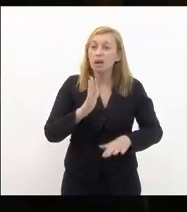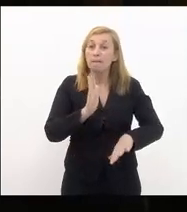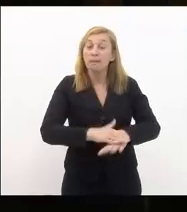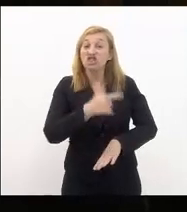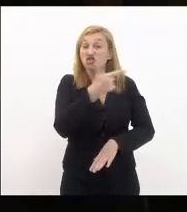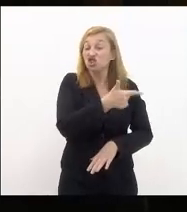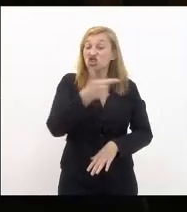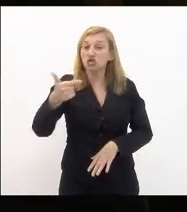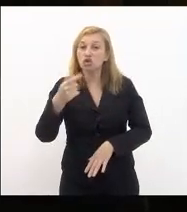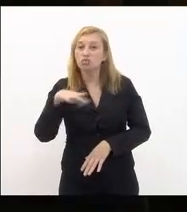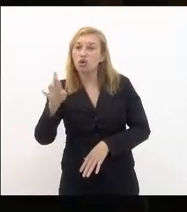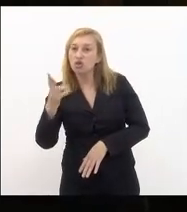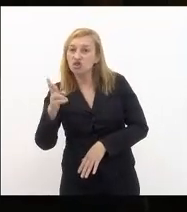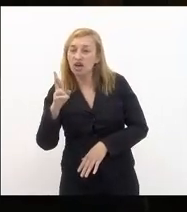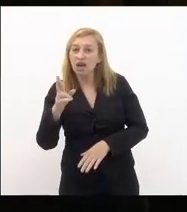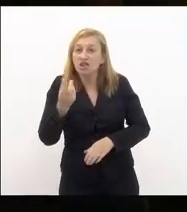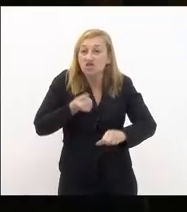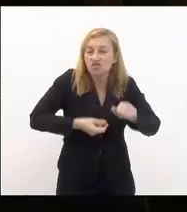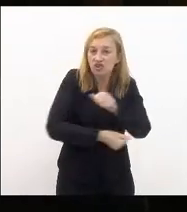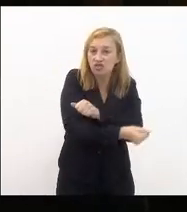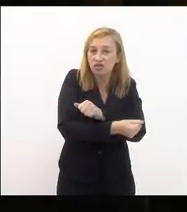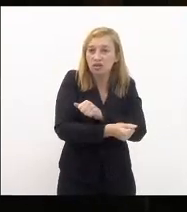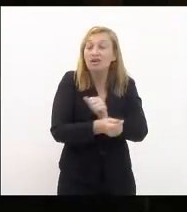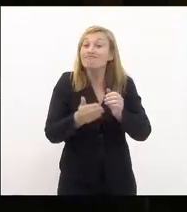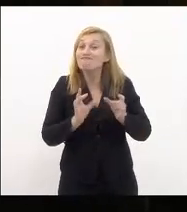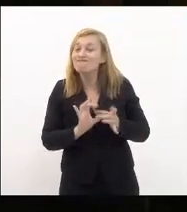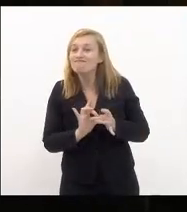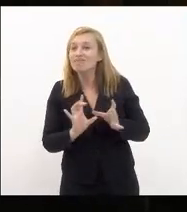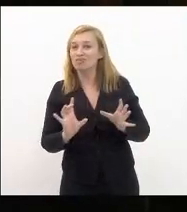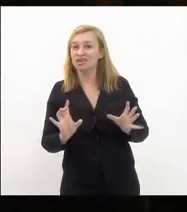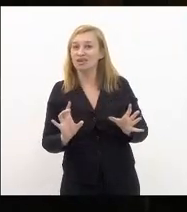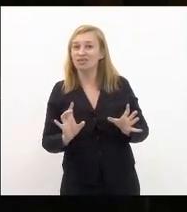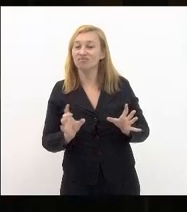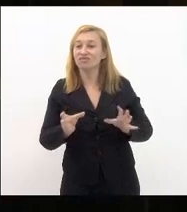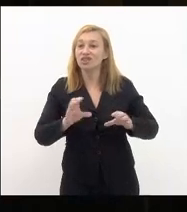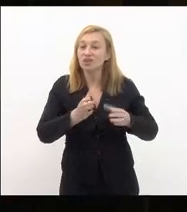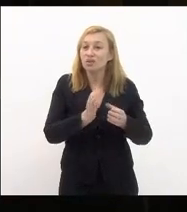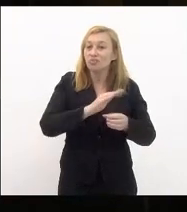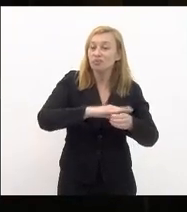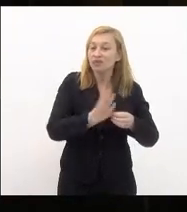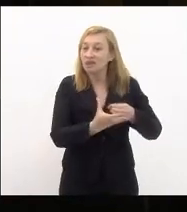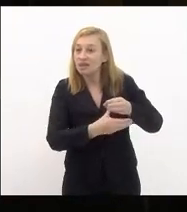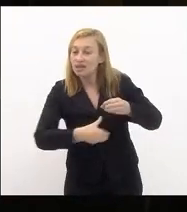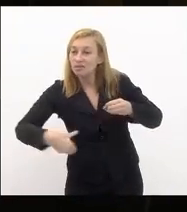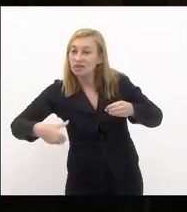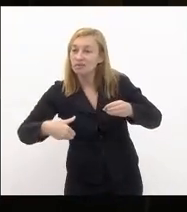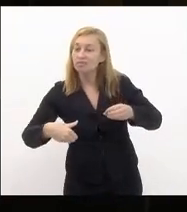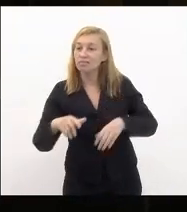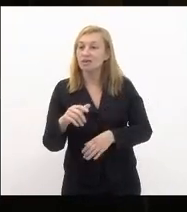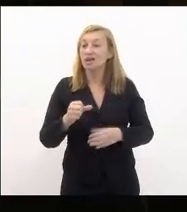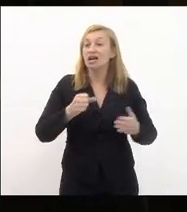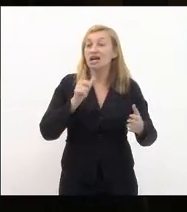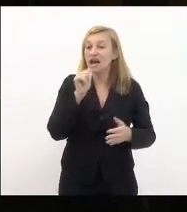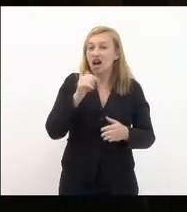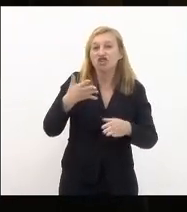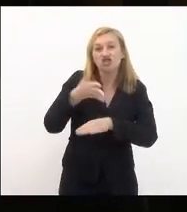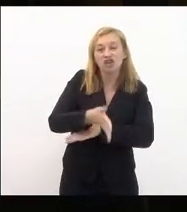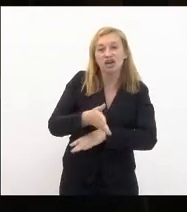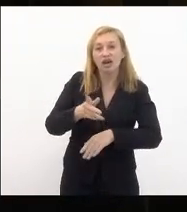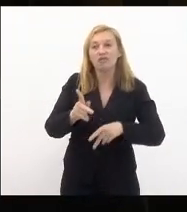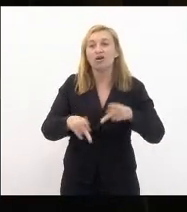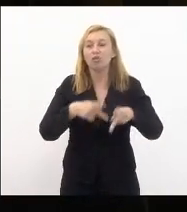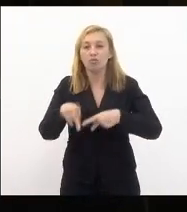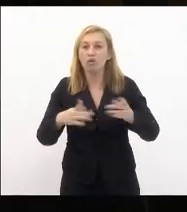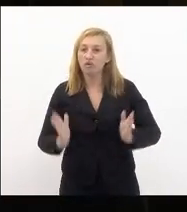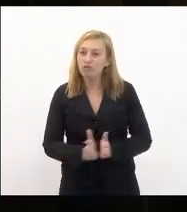22 bilhões de reais em investimentos permitiu que o saneamento básico e a água chegassem a população mais